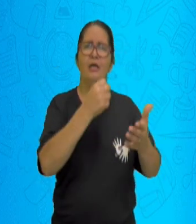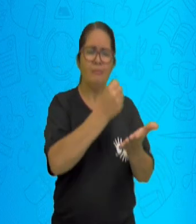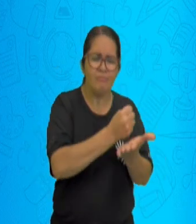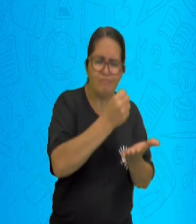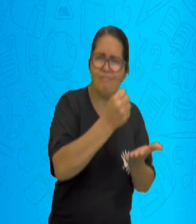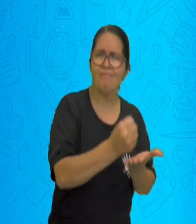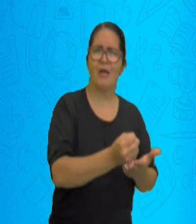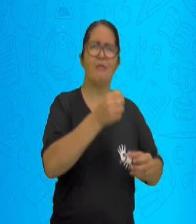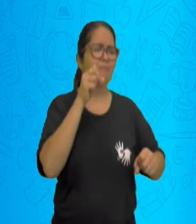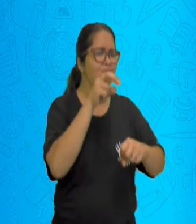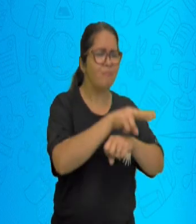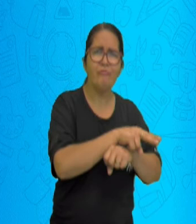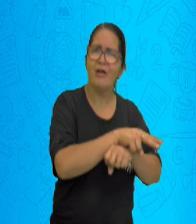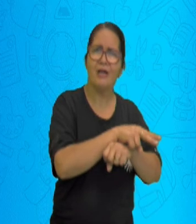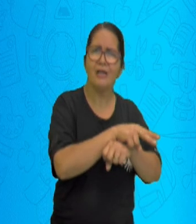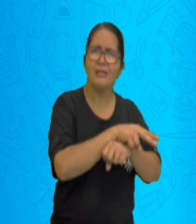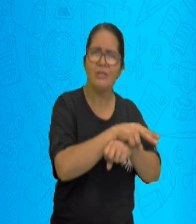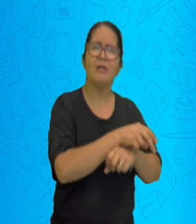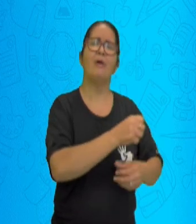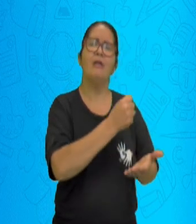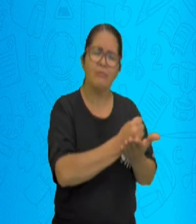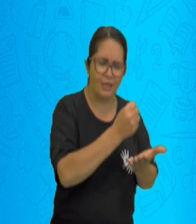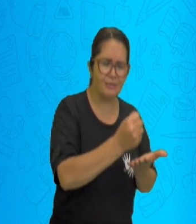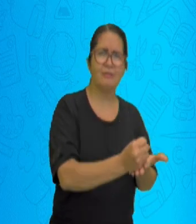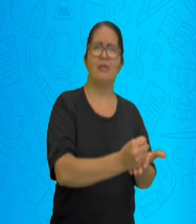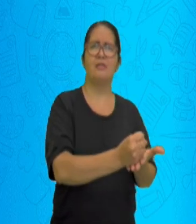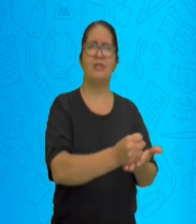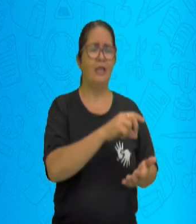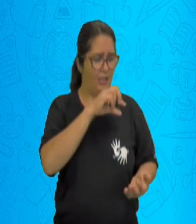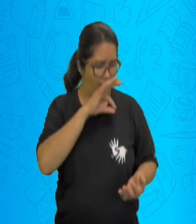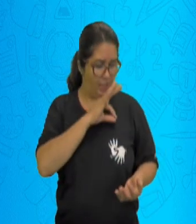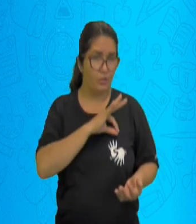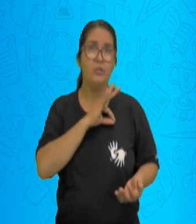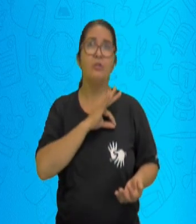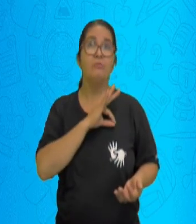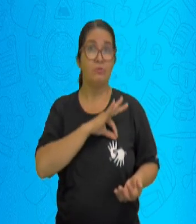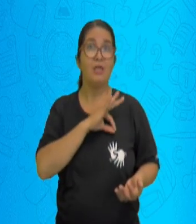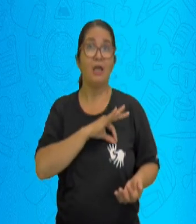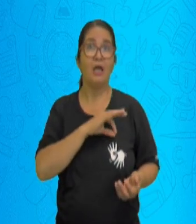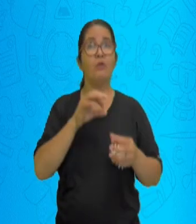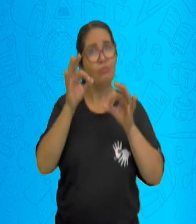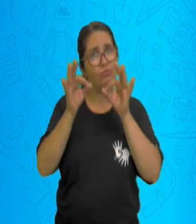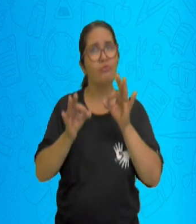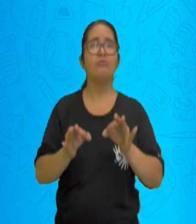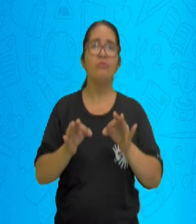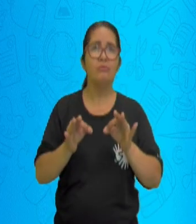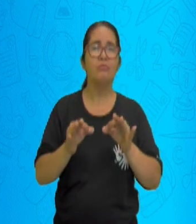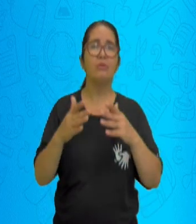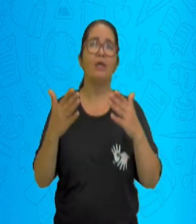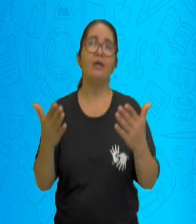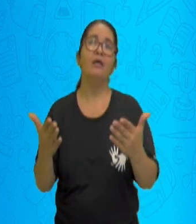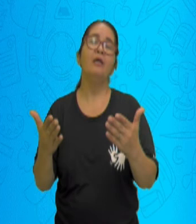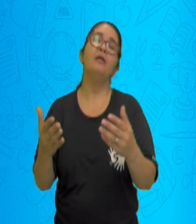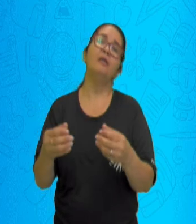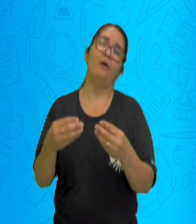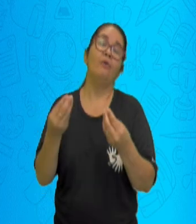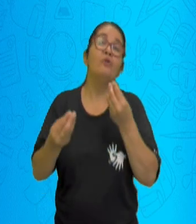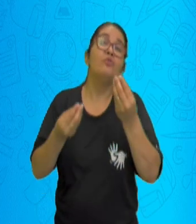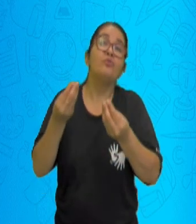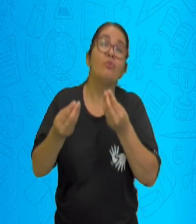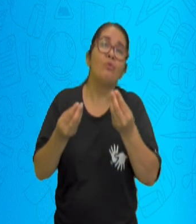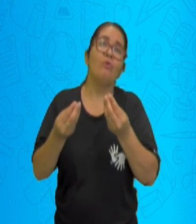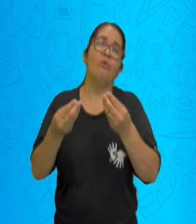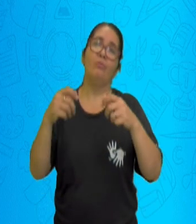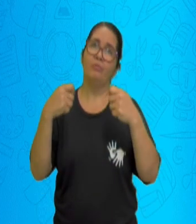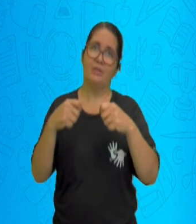aí criaram essa colônia japonesa no Brasil. E é muito interessante que eles trouxeram vários elementos do país para caracterizar que aquele povo